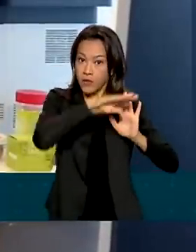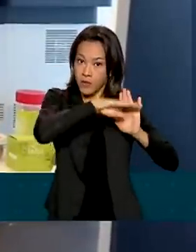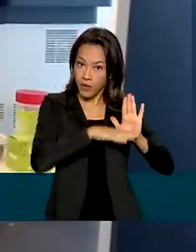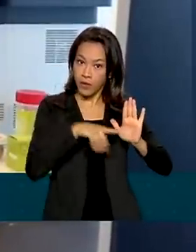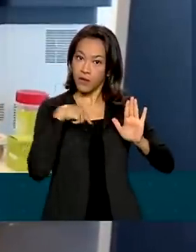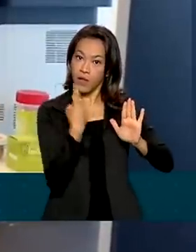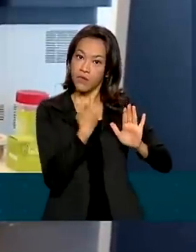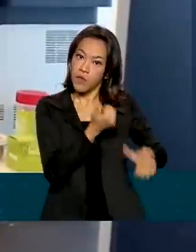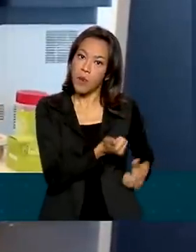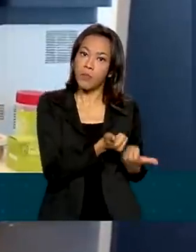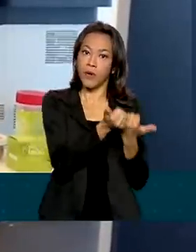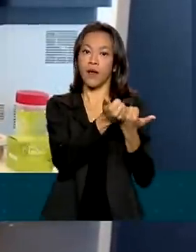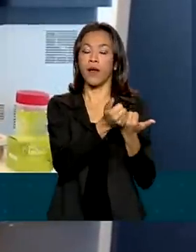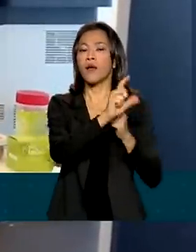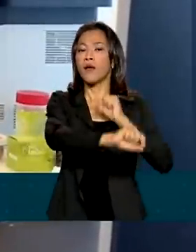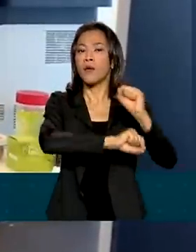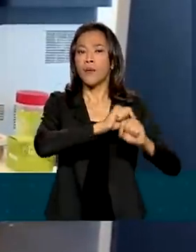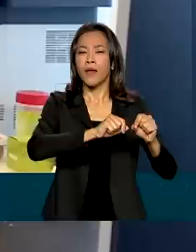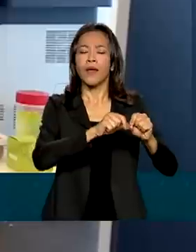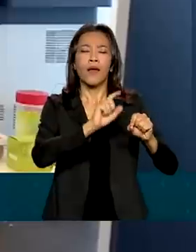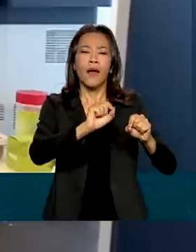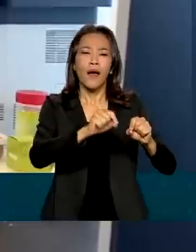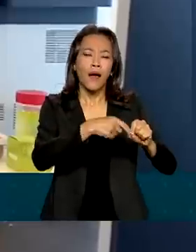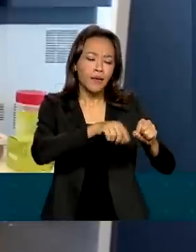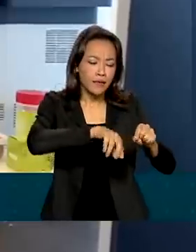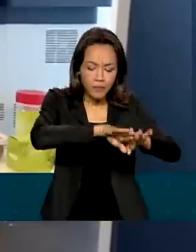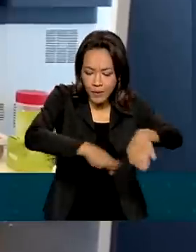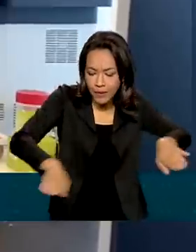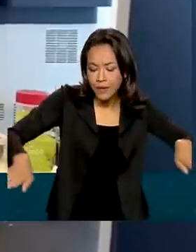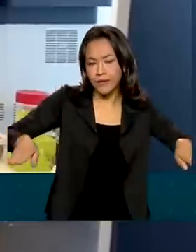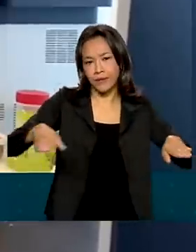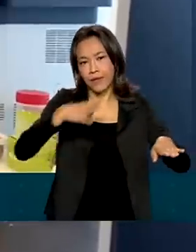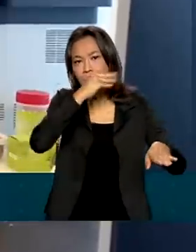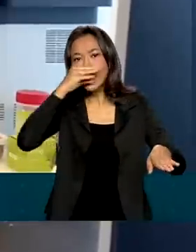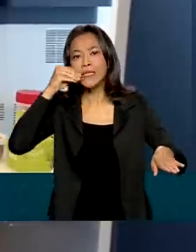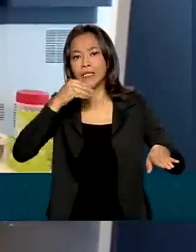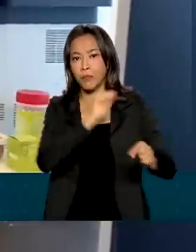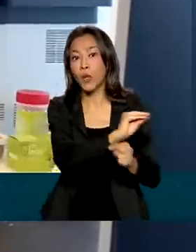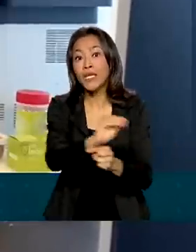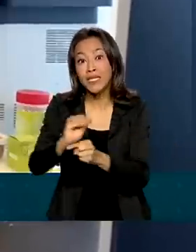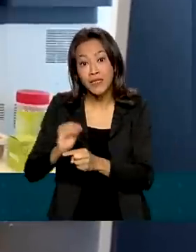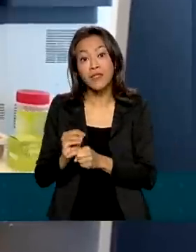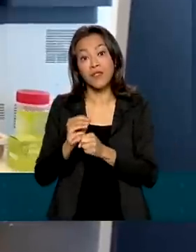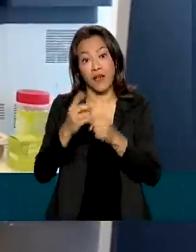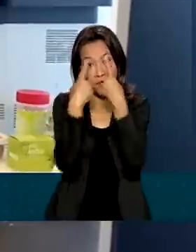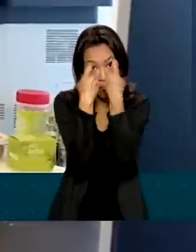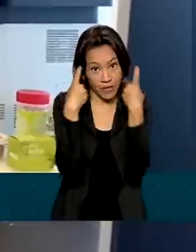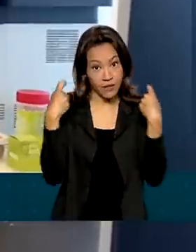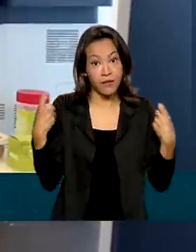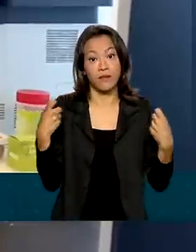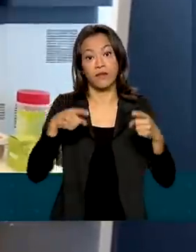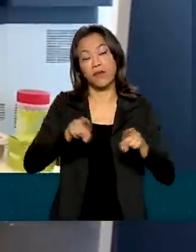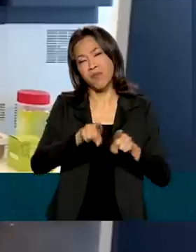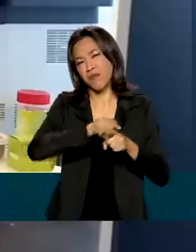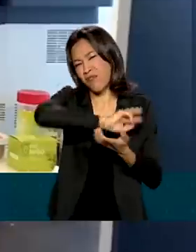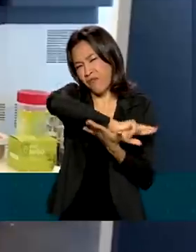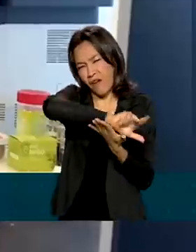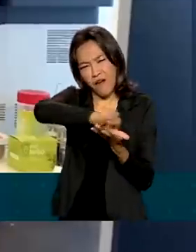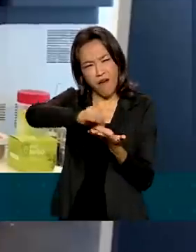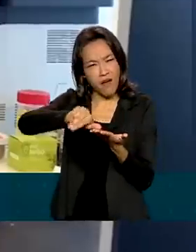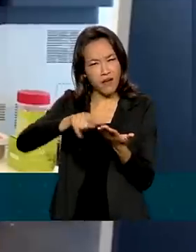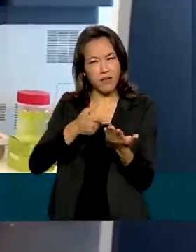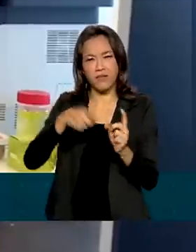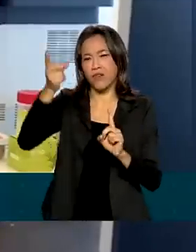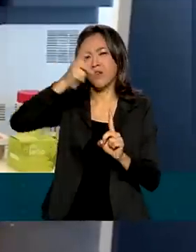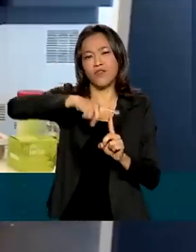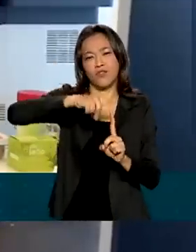ações de proteção da criança e adolescente, especialmente a violência letal, mas também todas as outras formas de violência.